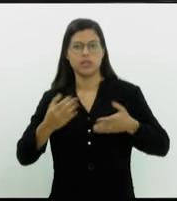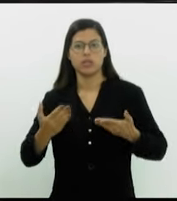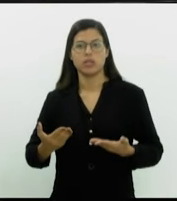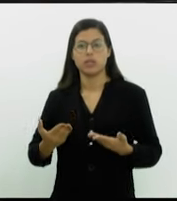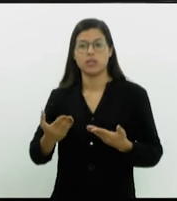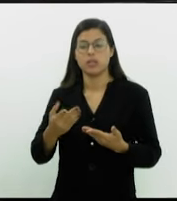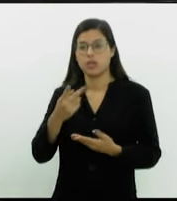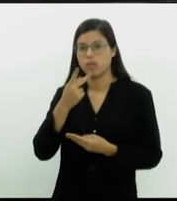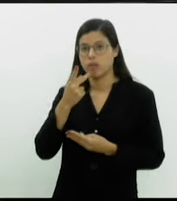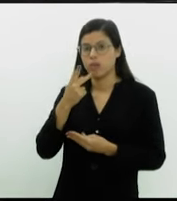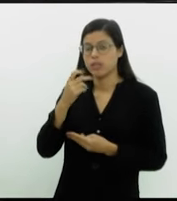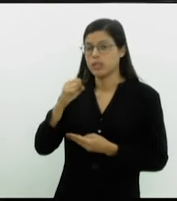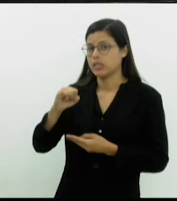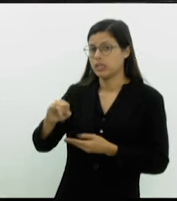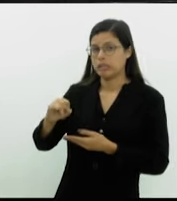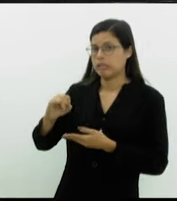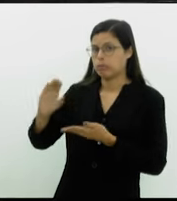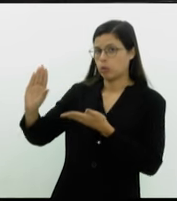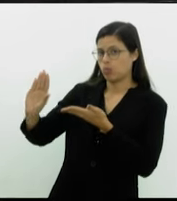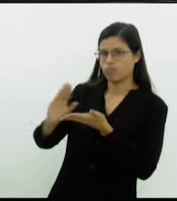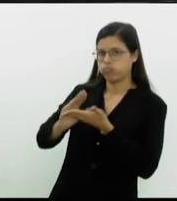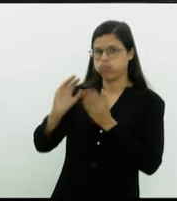se não for reembolsada,